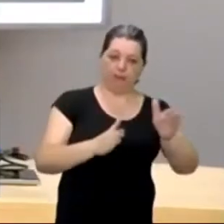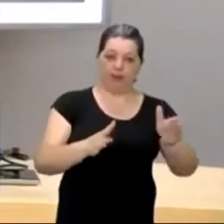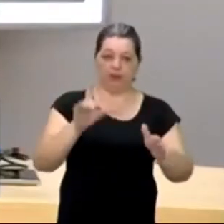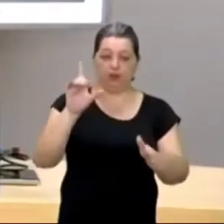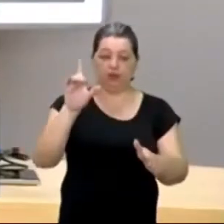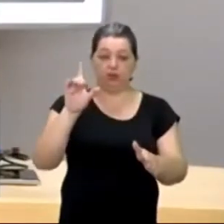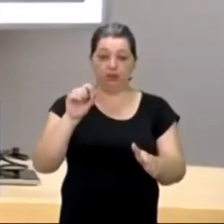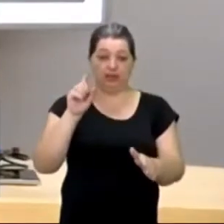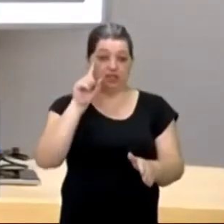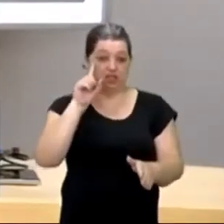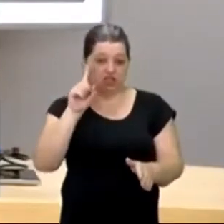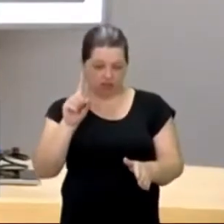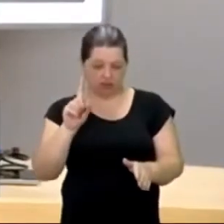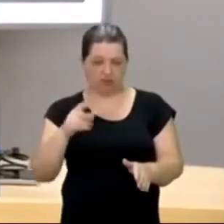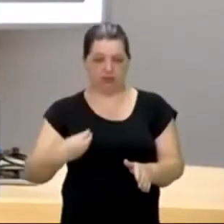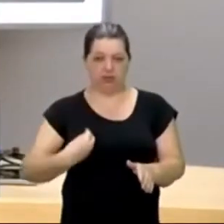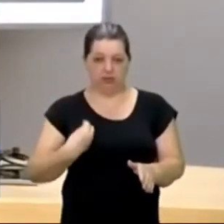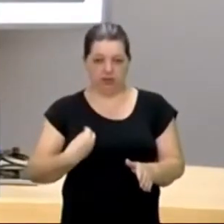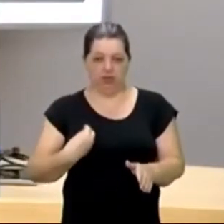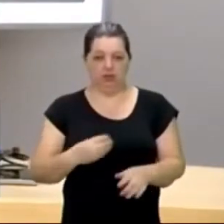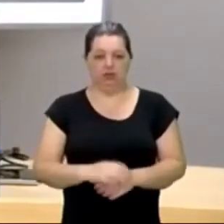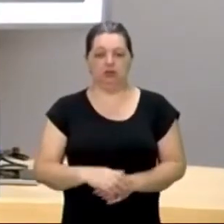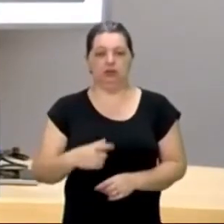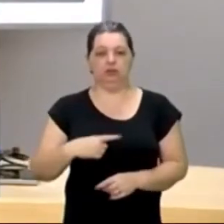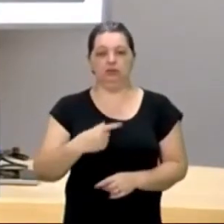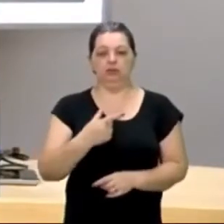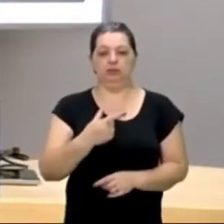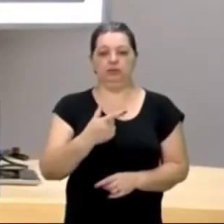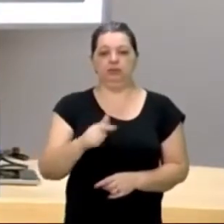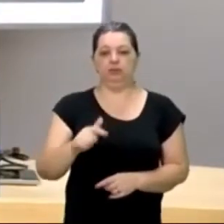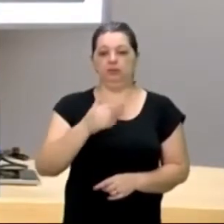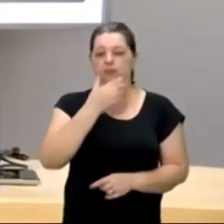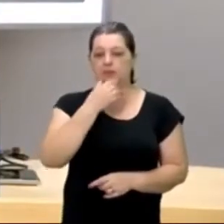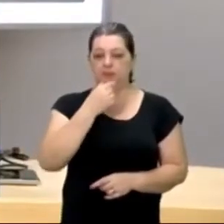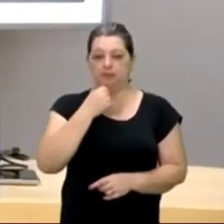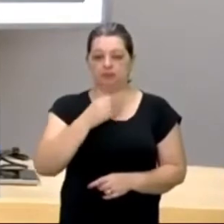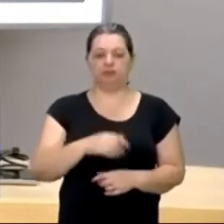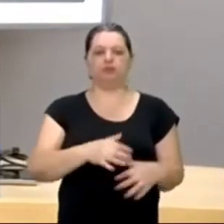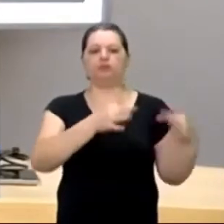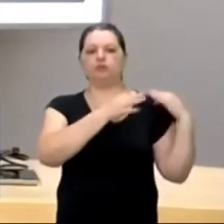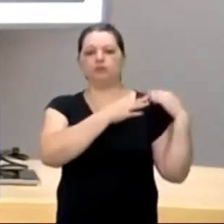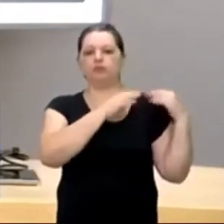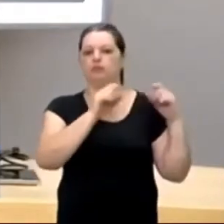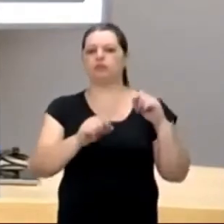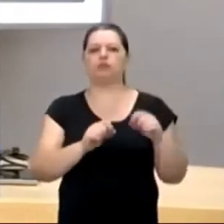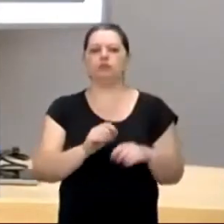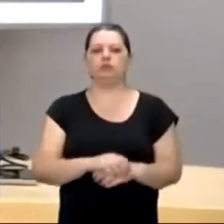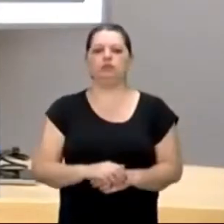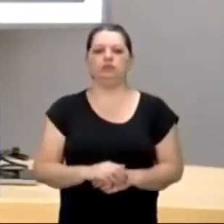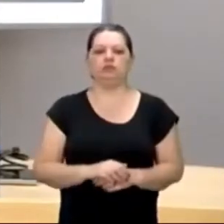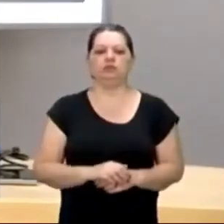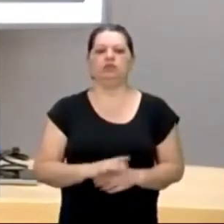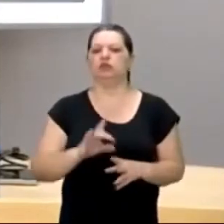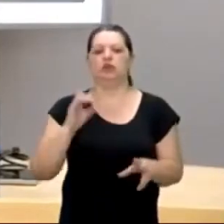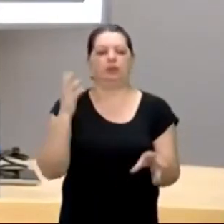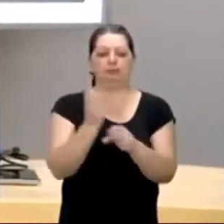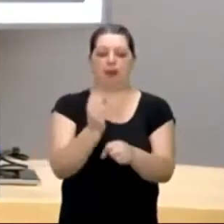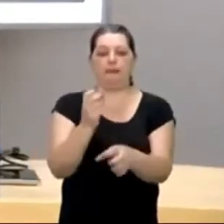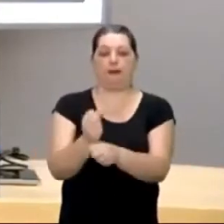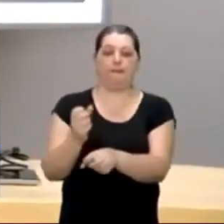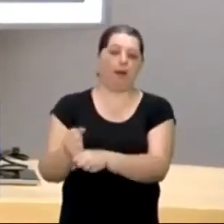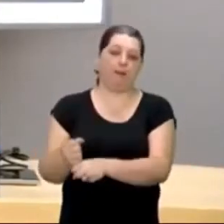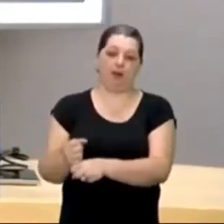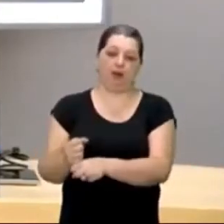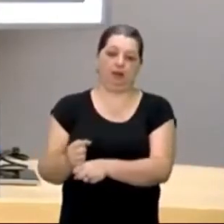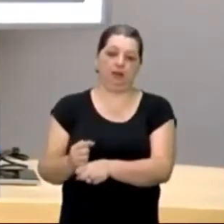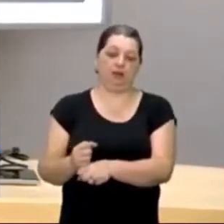havia um, um cronista, um cara chamado, Pedro Vaz Caminha, que ele não tinha essa função, ele tinha a função de, como se fosse, mais de contador, ele tinha que fazer, isso